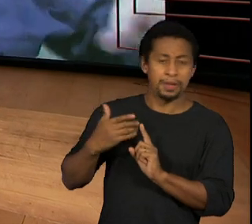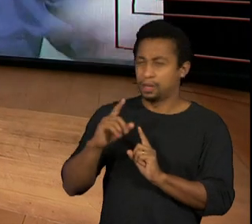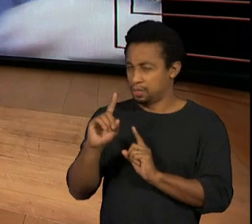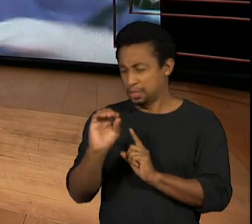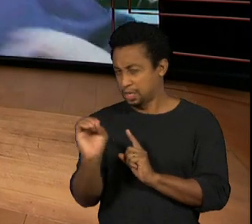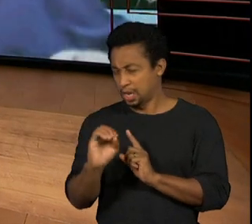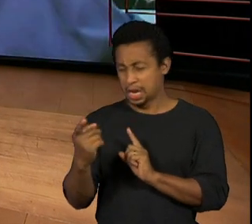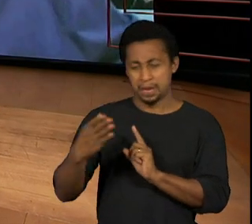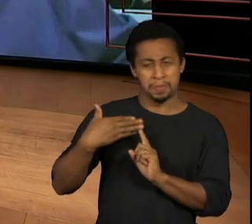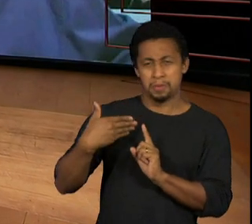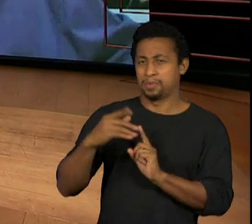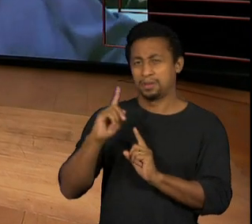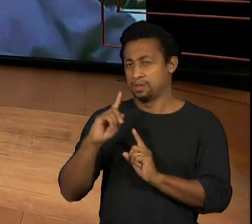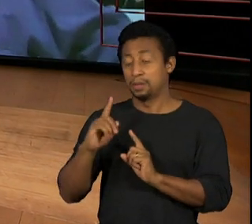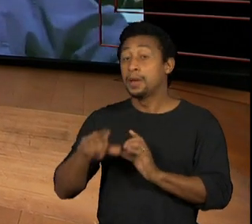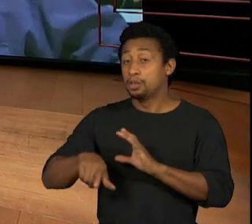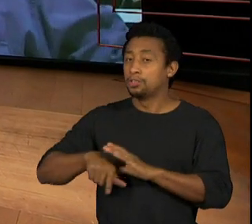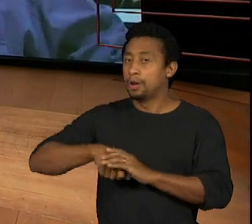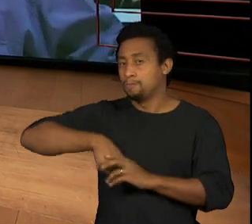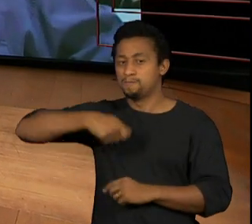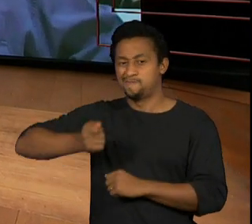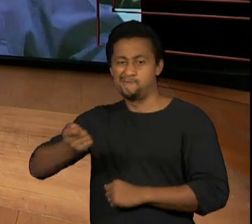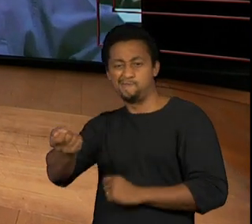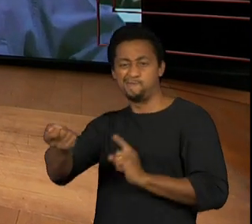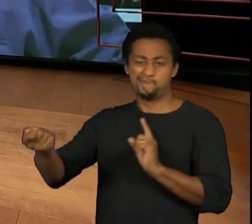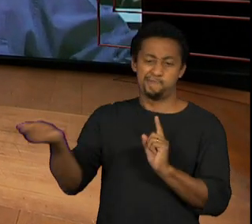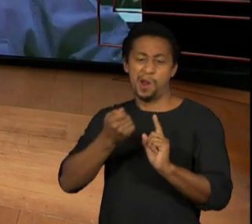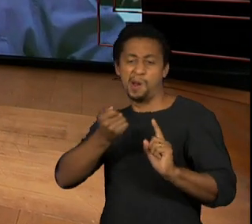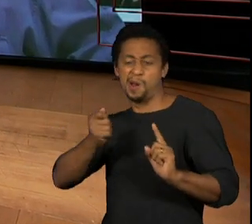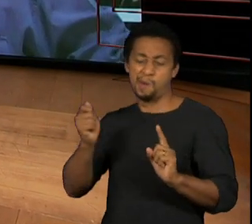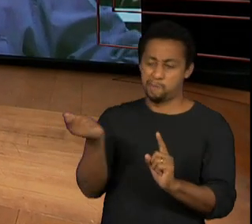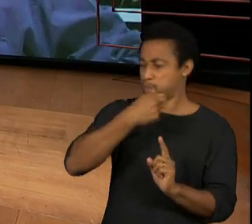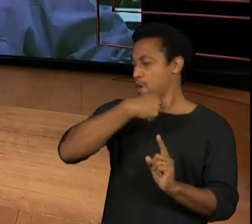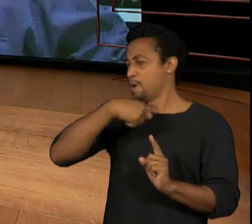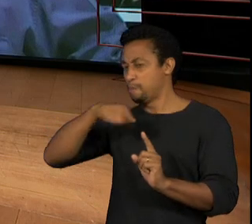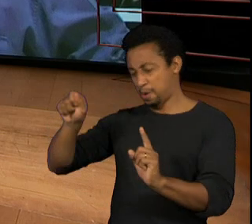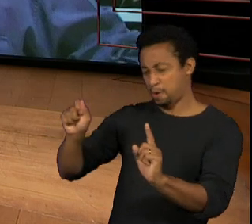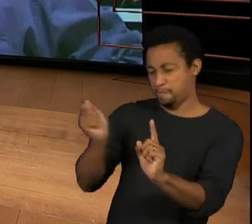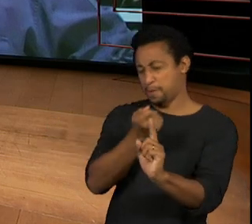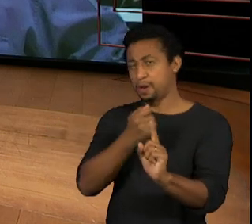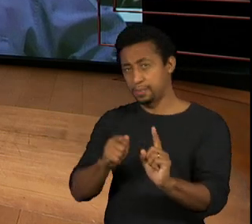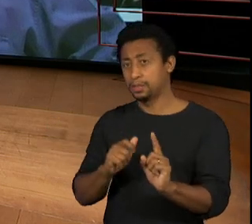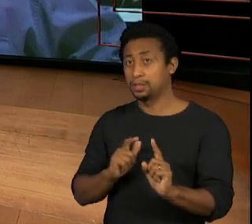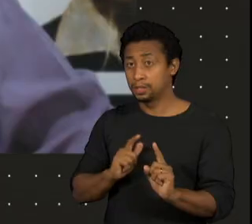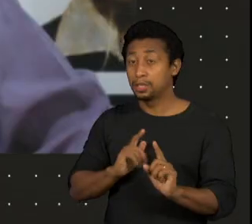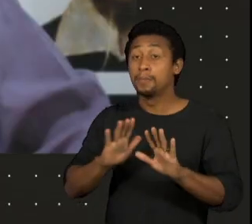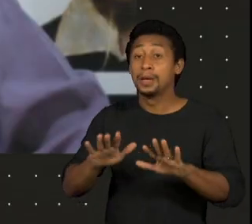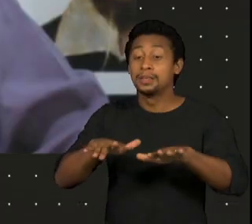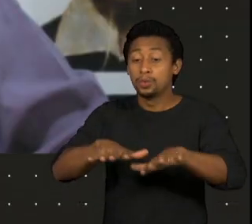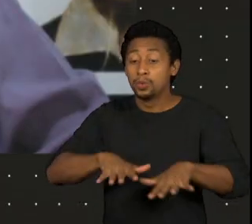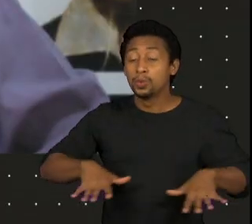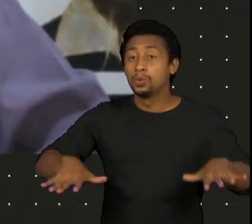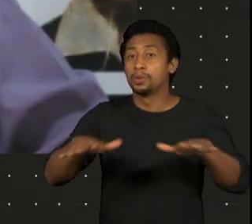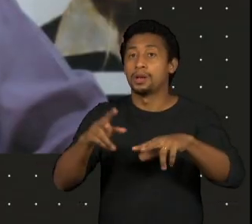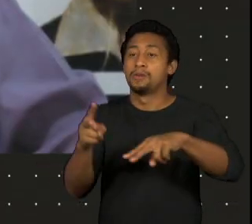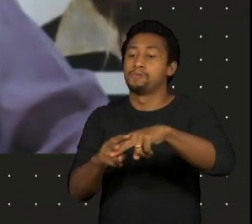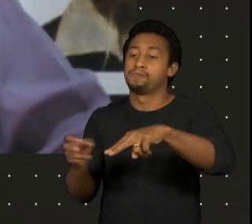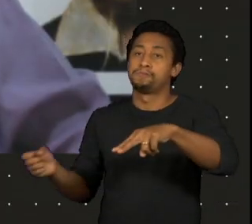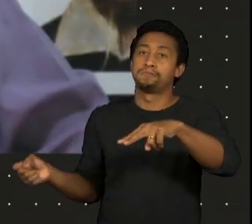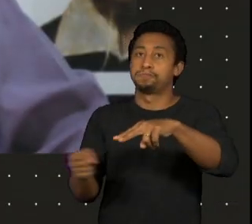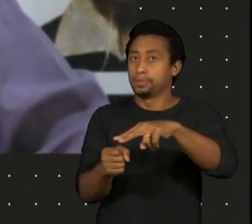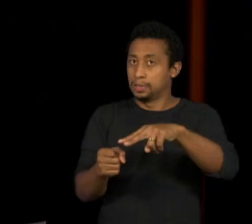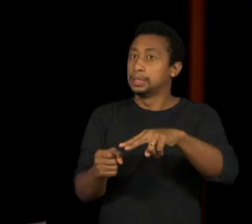uns chutes, umas cacetadas, tá, mas não posso dizer que fui torturado. Mas limpar a cela onde meus companheiros foram torturados era